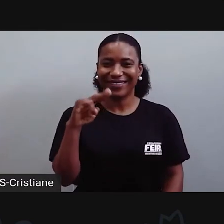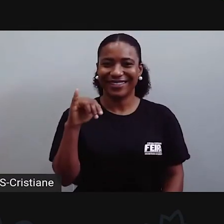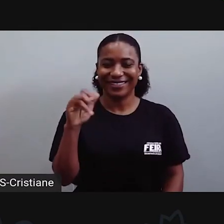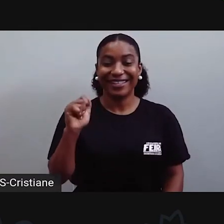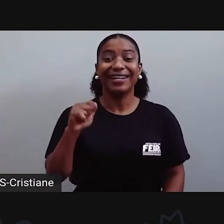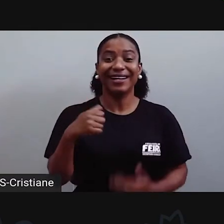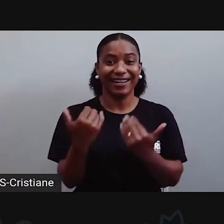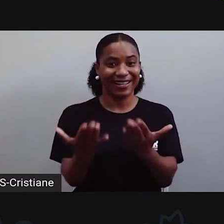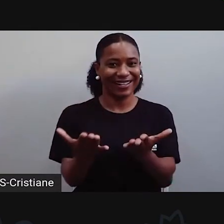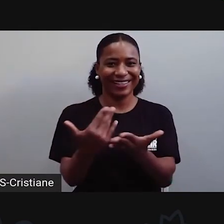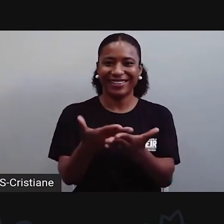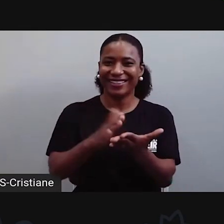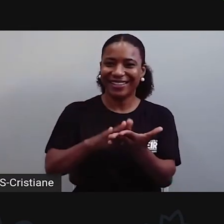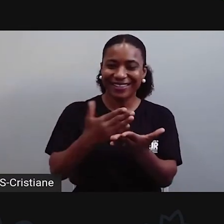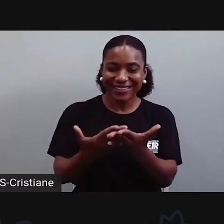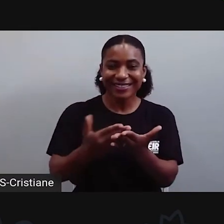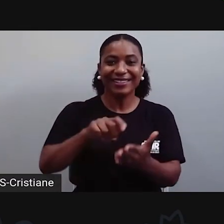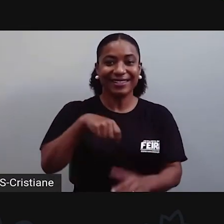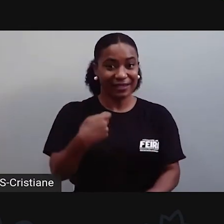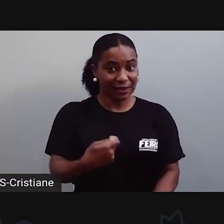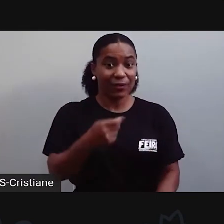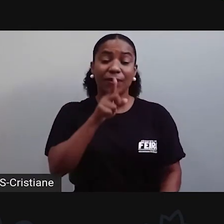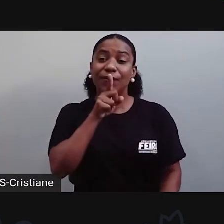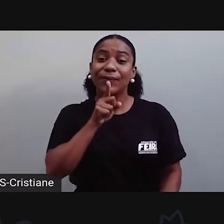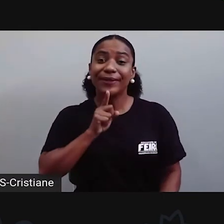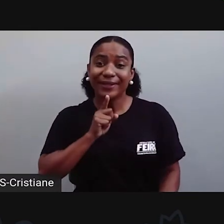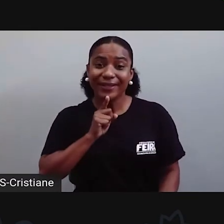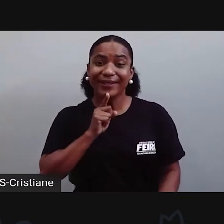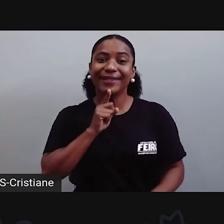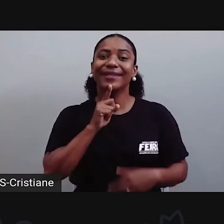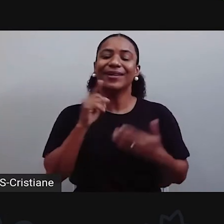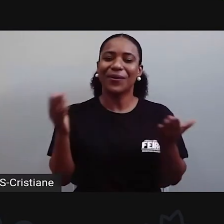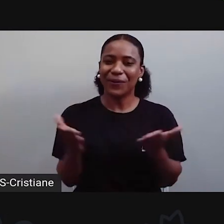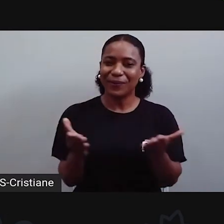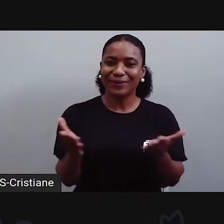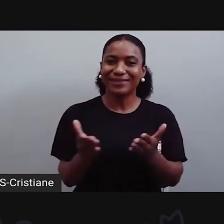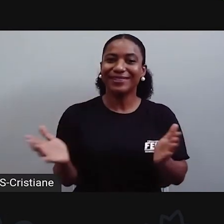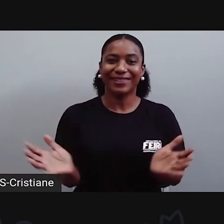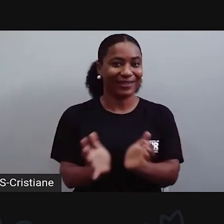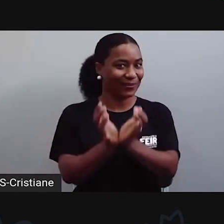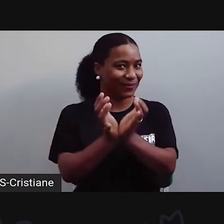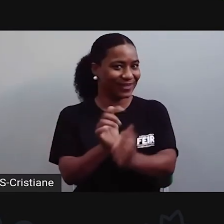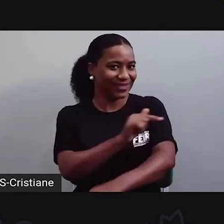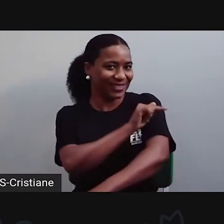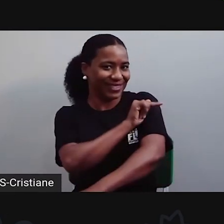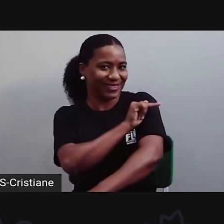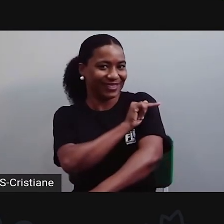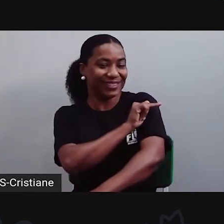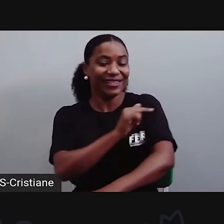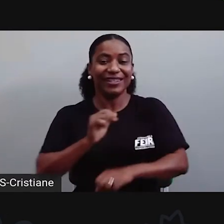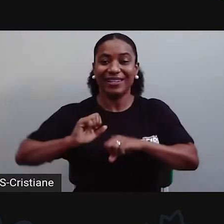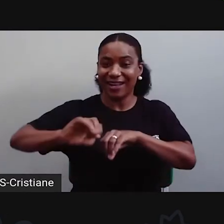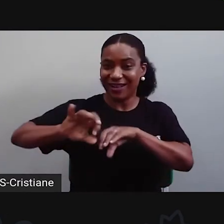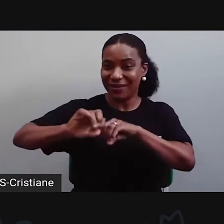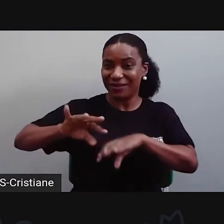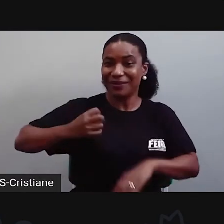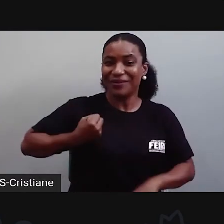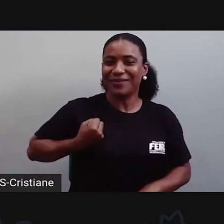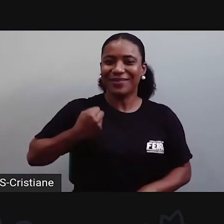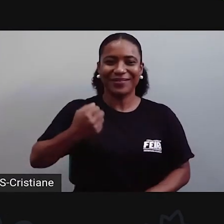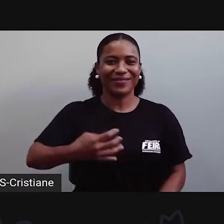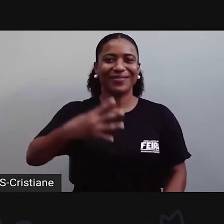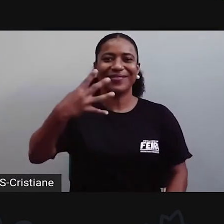é Cristiane e, hoje, a nossa aula dos 7 anos será a aula 4. Então, já estudamos